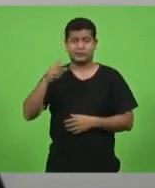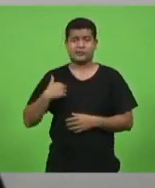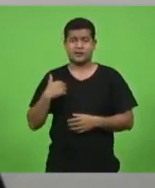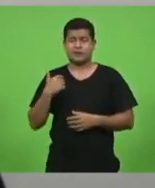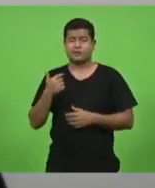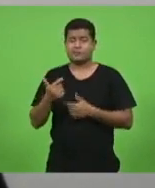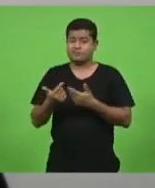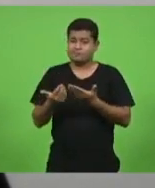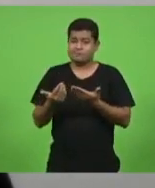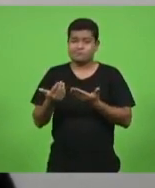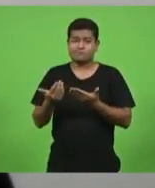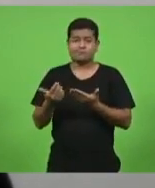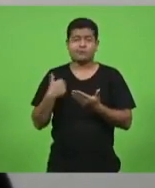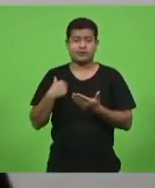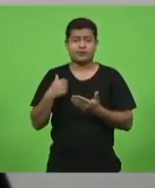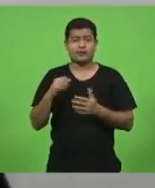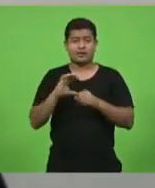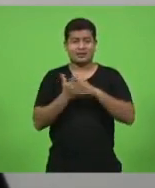extremamente